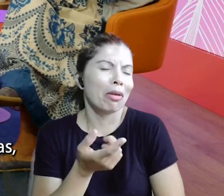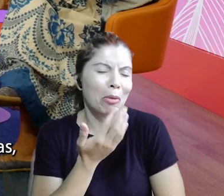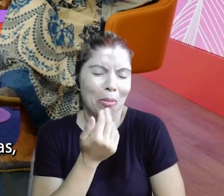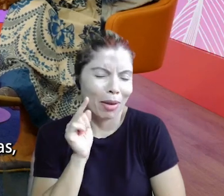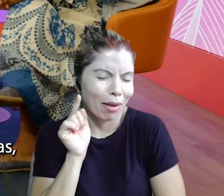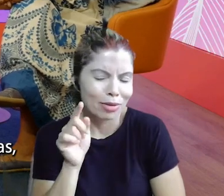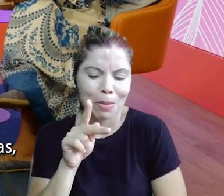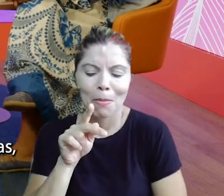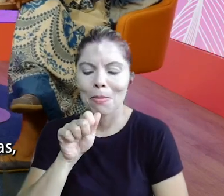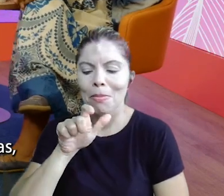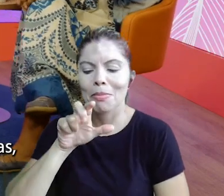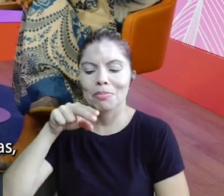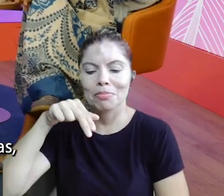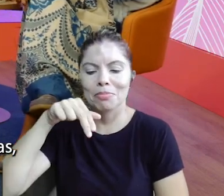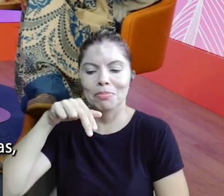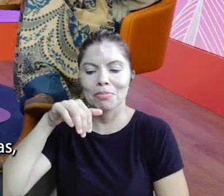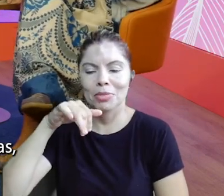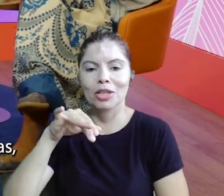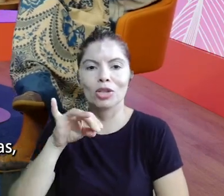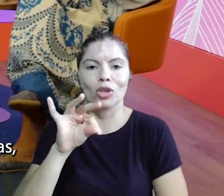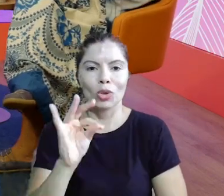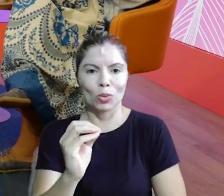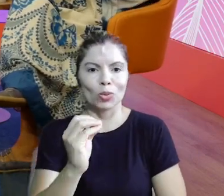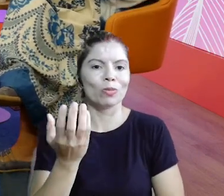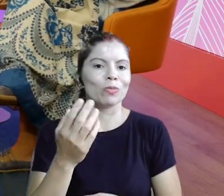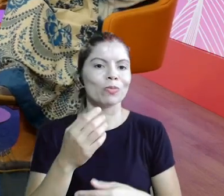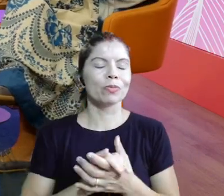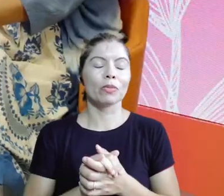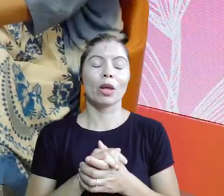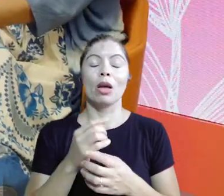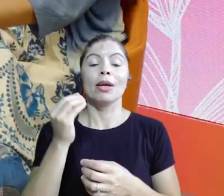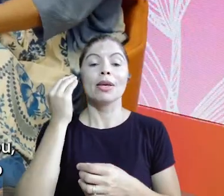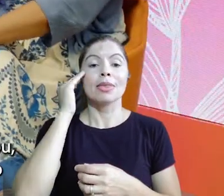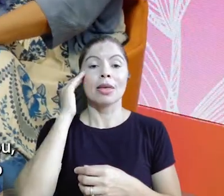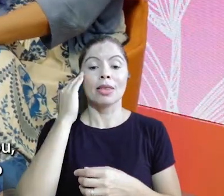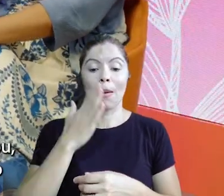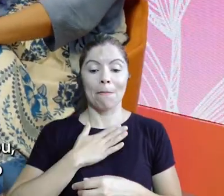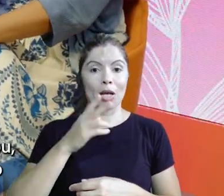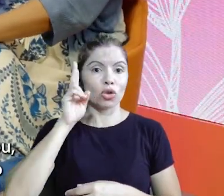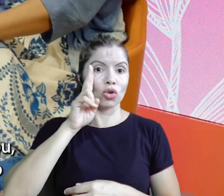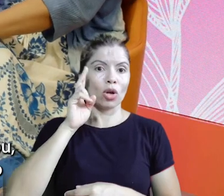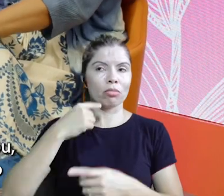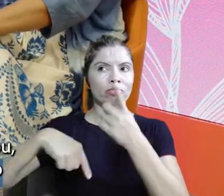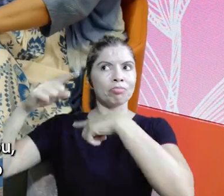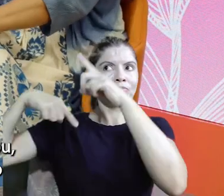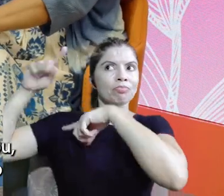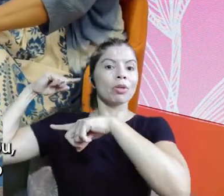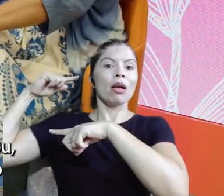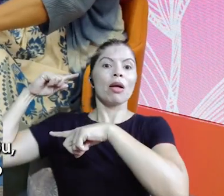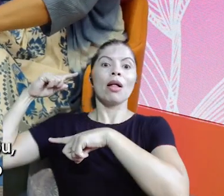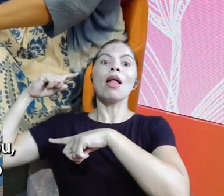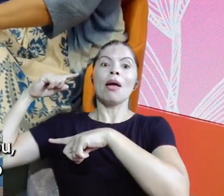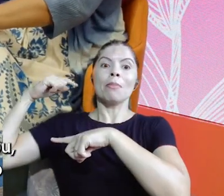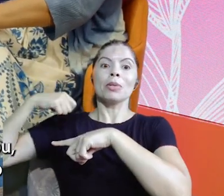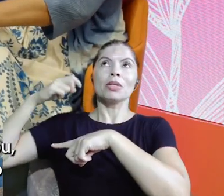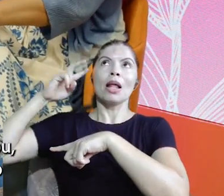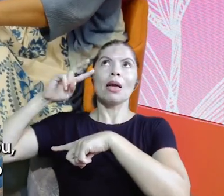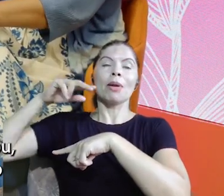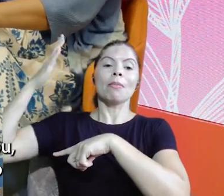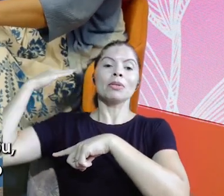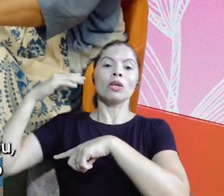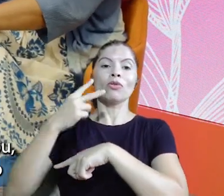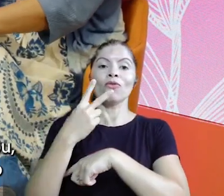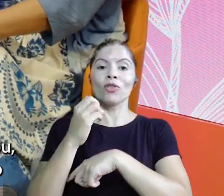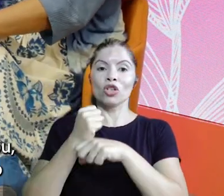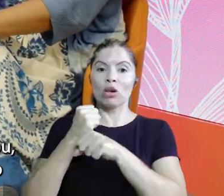mais de mil receitas, então, para entender um pouquinho da minha história, tem que voltar 20 anos atrás, quando a gente plantou,